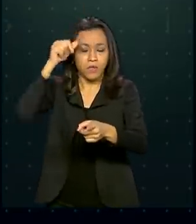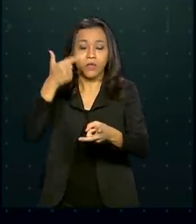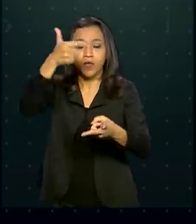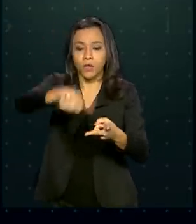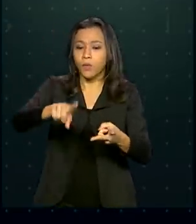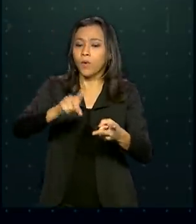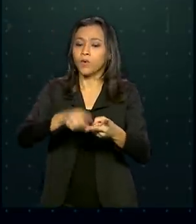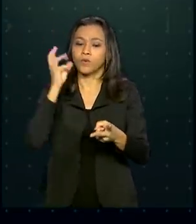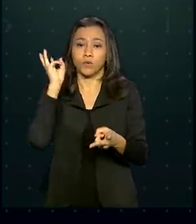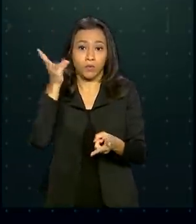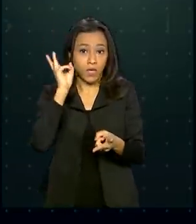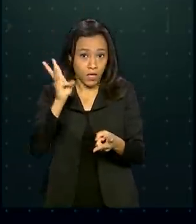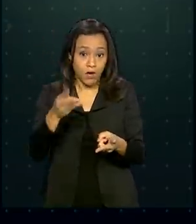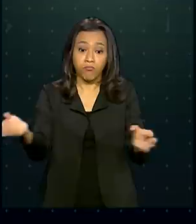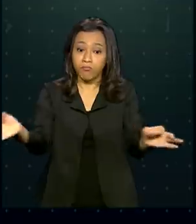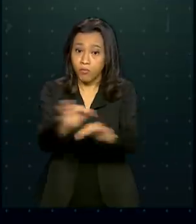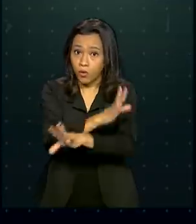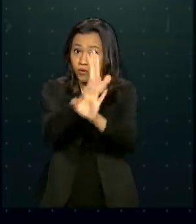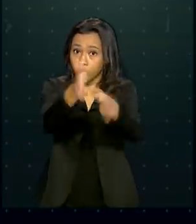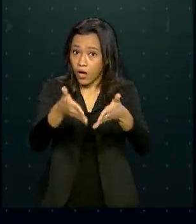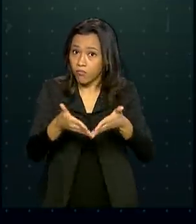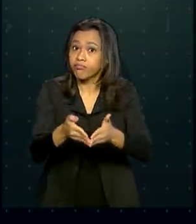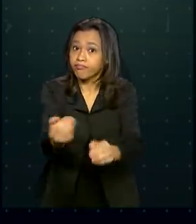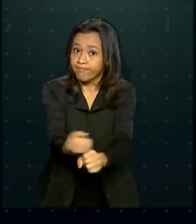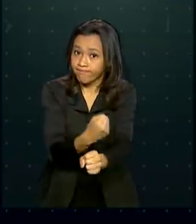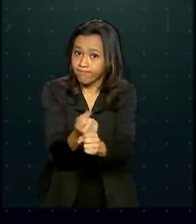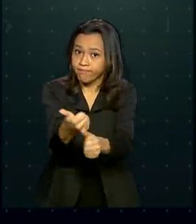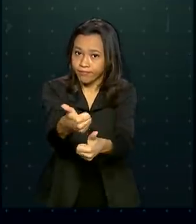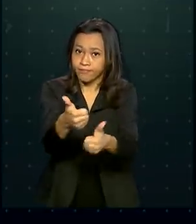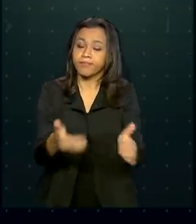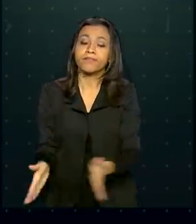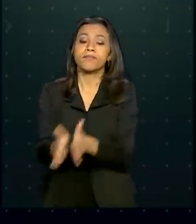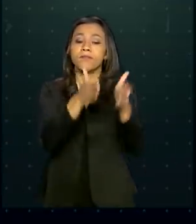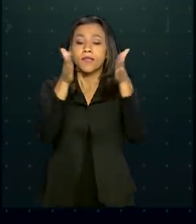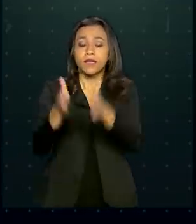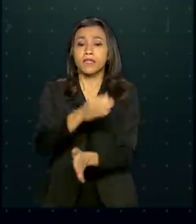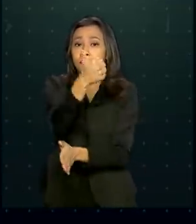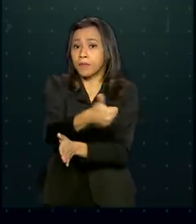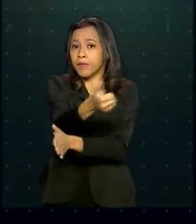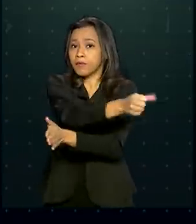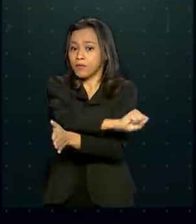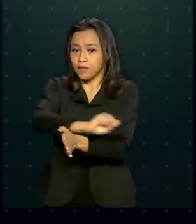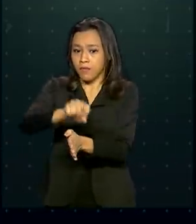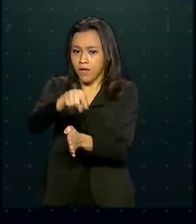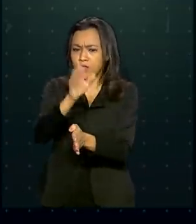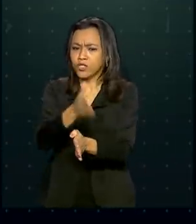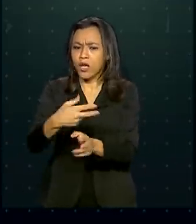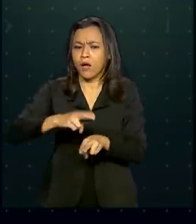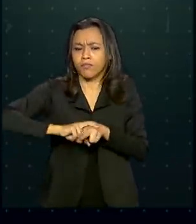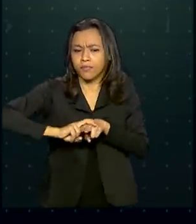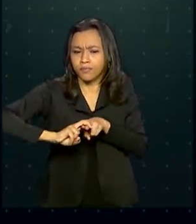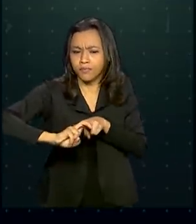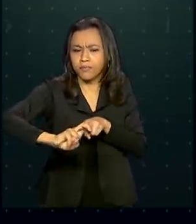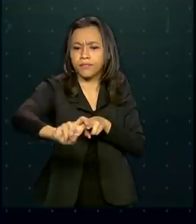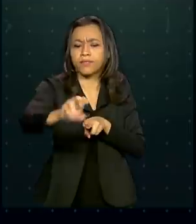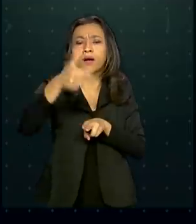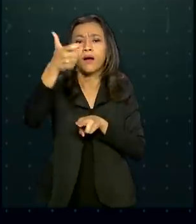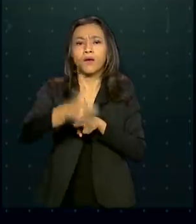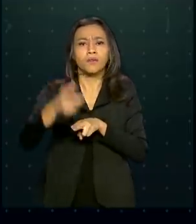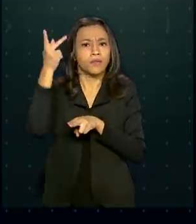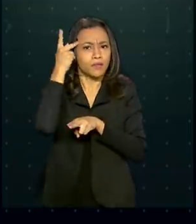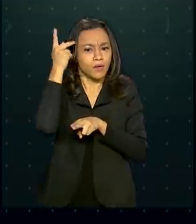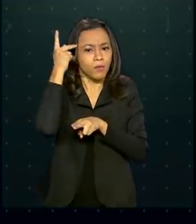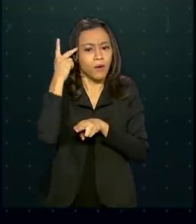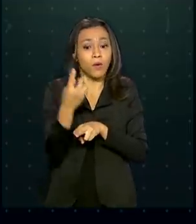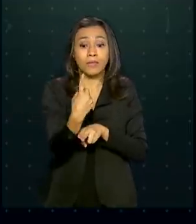Maranhão, ficaram prontos. Ainda neste primeiro semestre, foi renovada a concessão ferroviária da Malha Paulista, garantindo